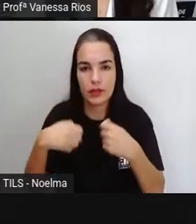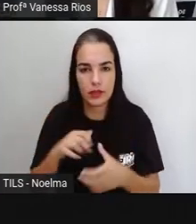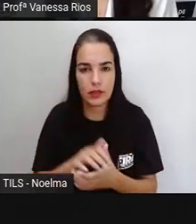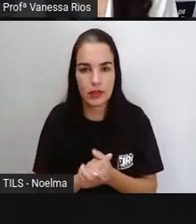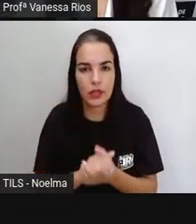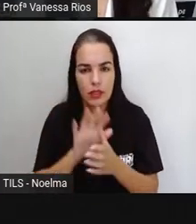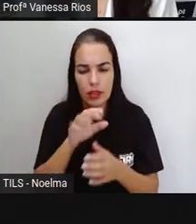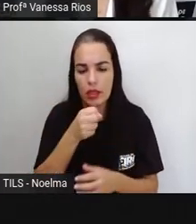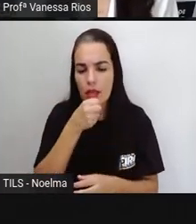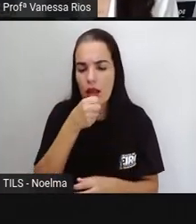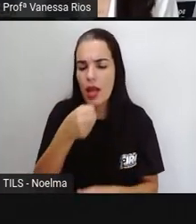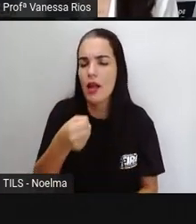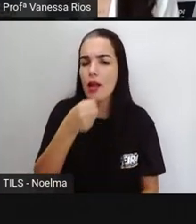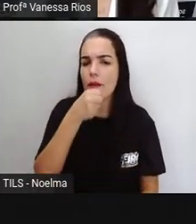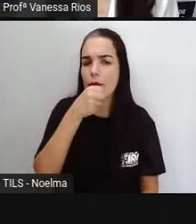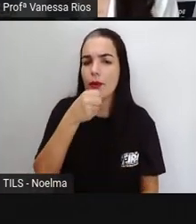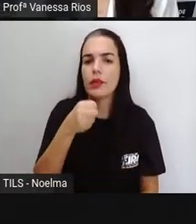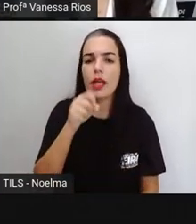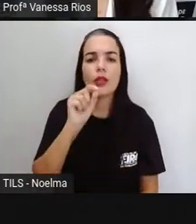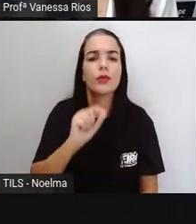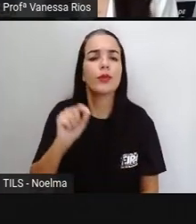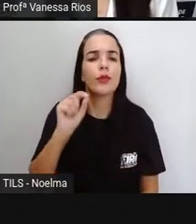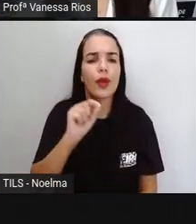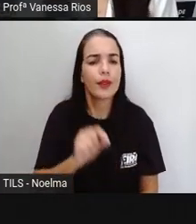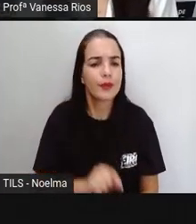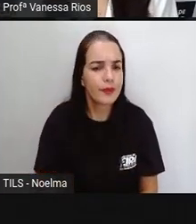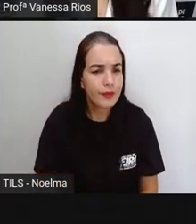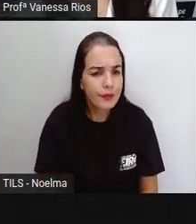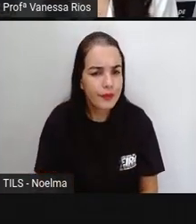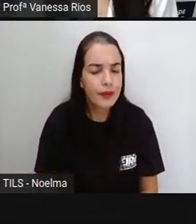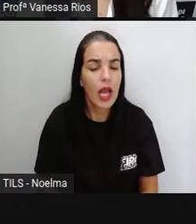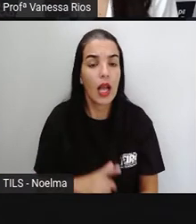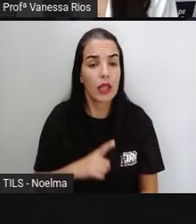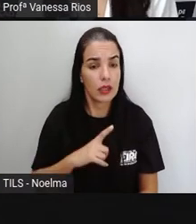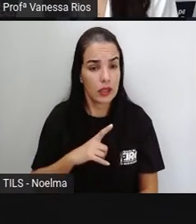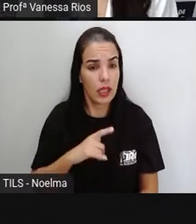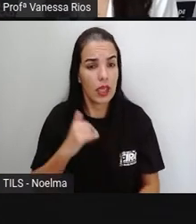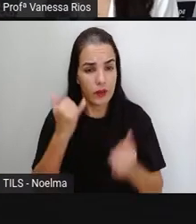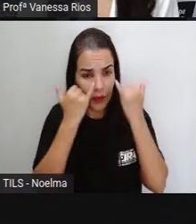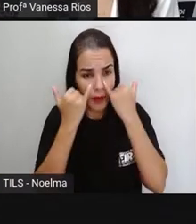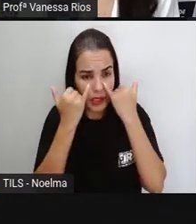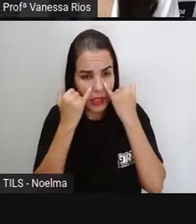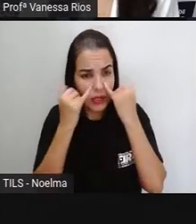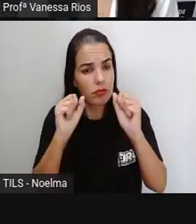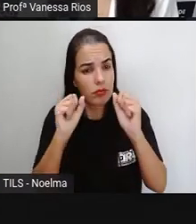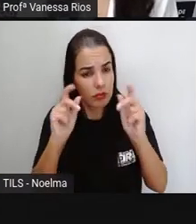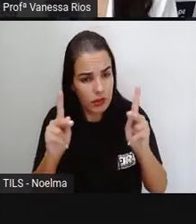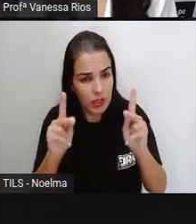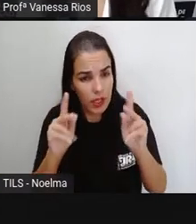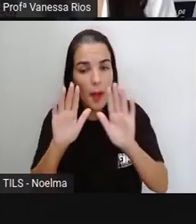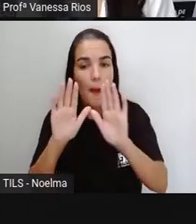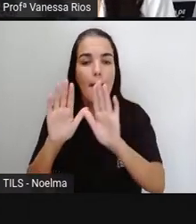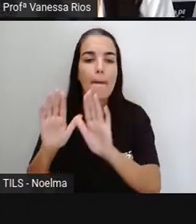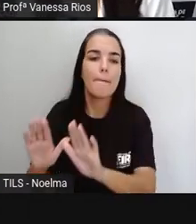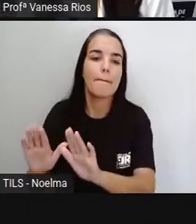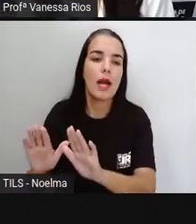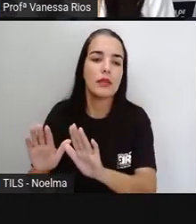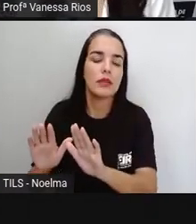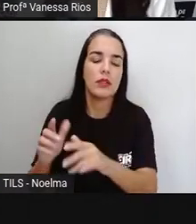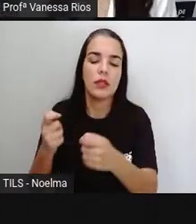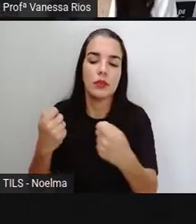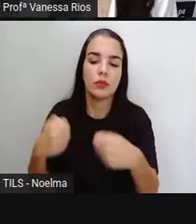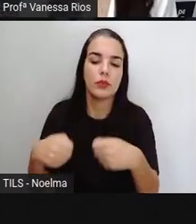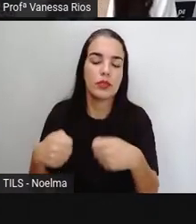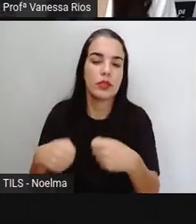A reportagem, apesar desse, também desse objetivo informativo, né? Tem uma pauta fria e atemporal.